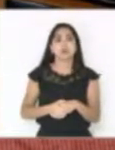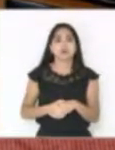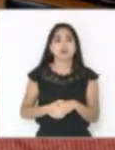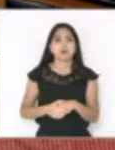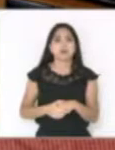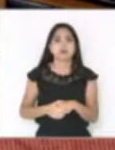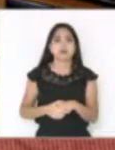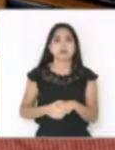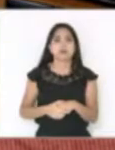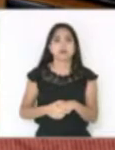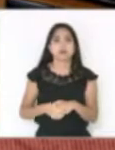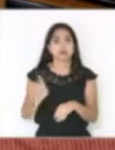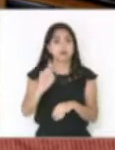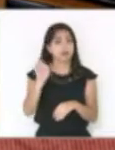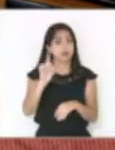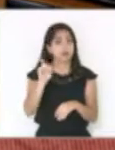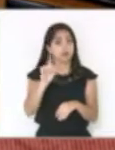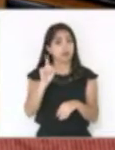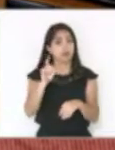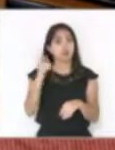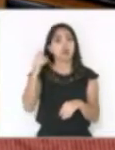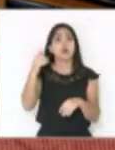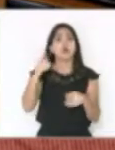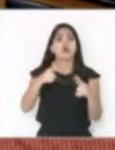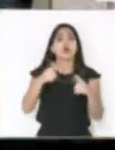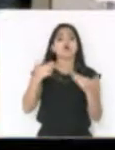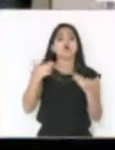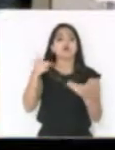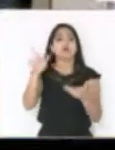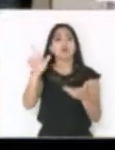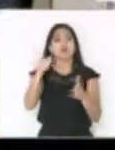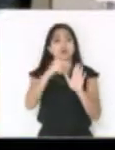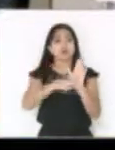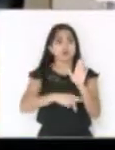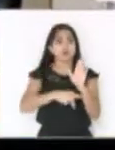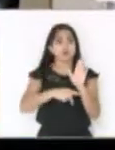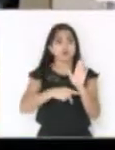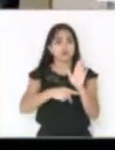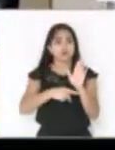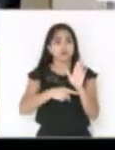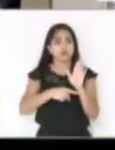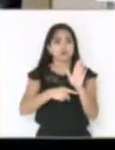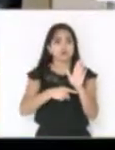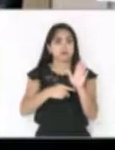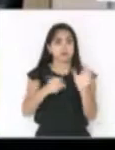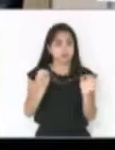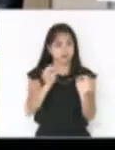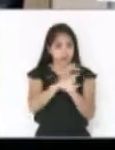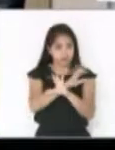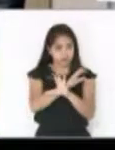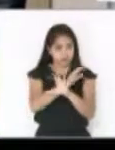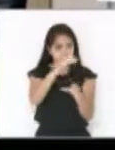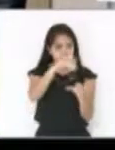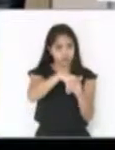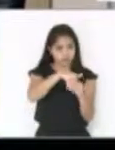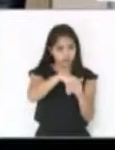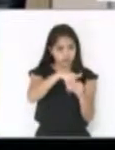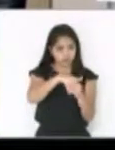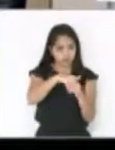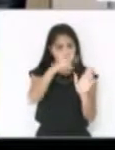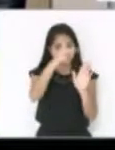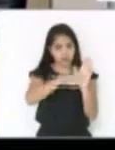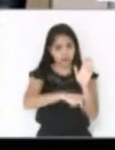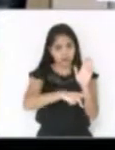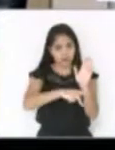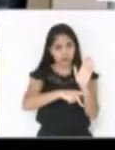para votar os dois juntos e será para amanhã? eu perguntei onde é que estava o outro. Está pauta, será encerrada a votação de hoje deste projeto